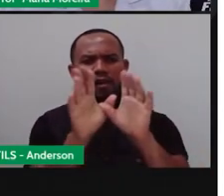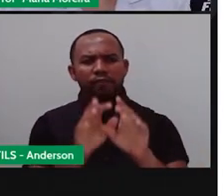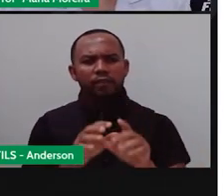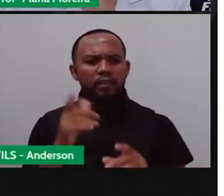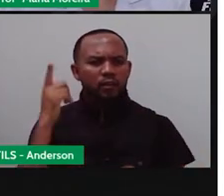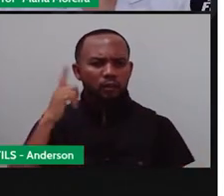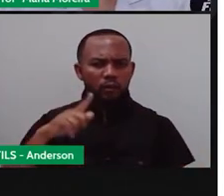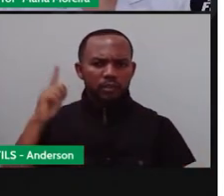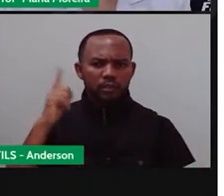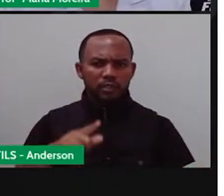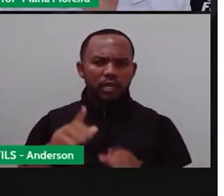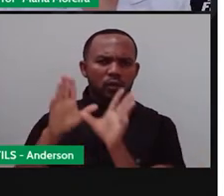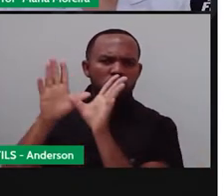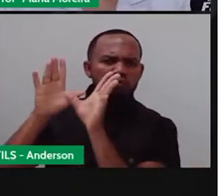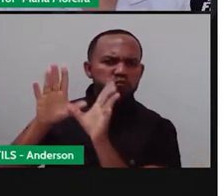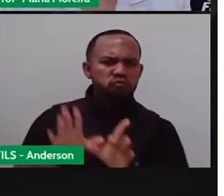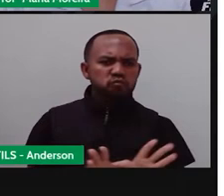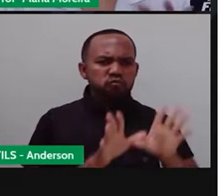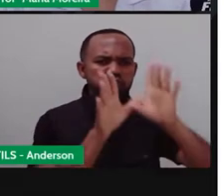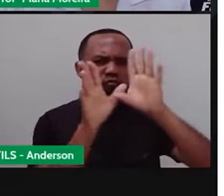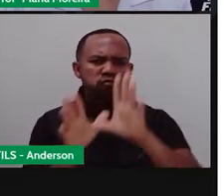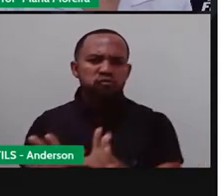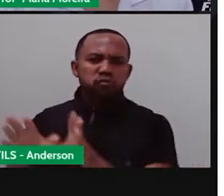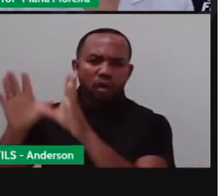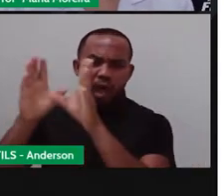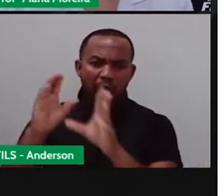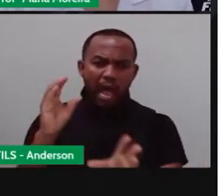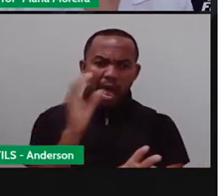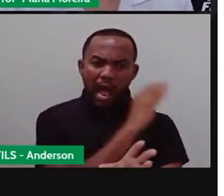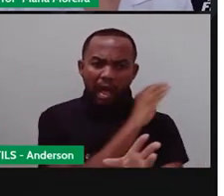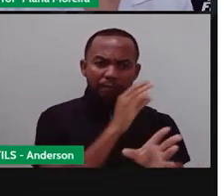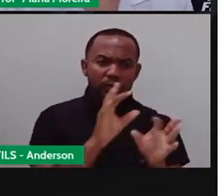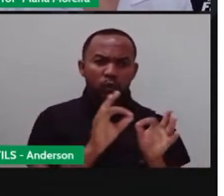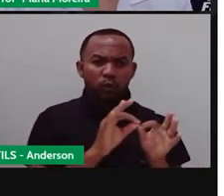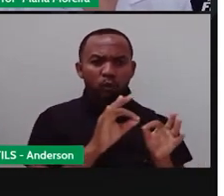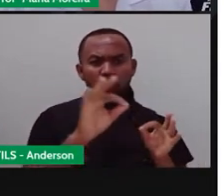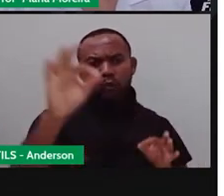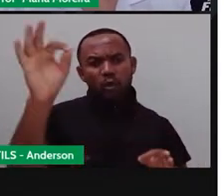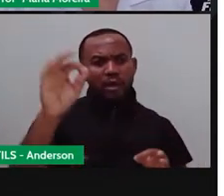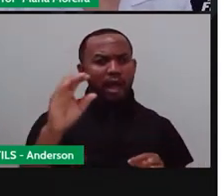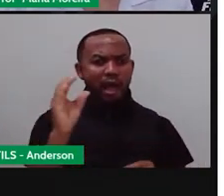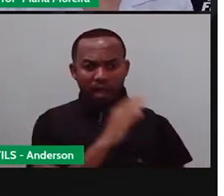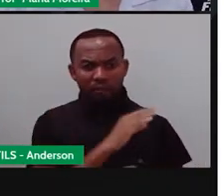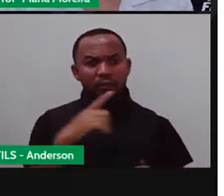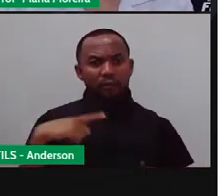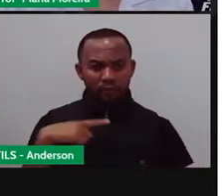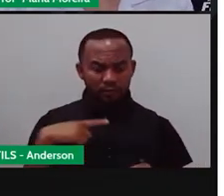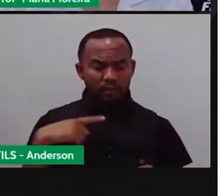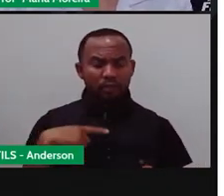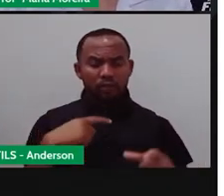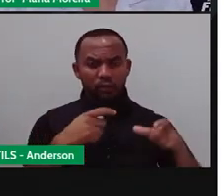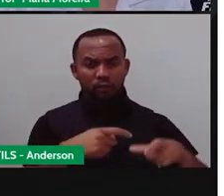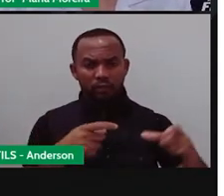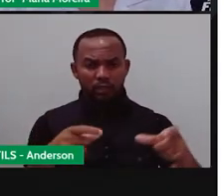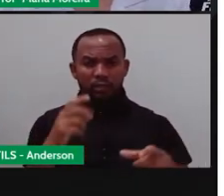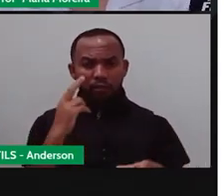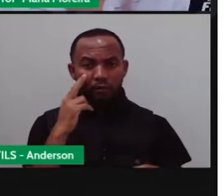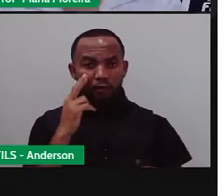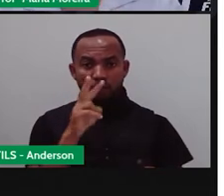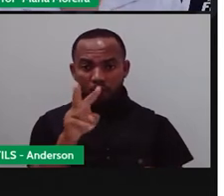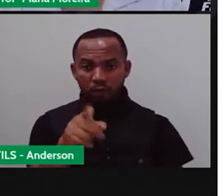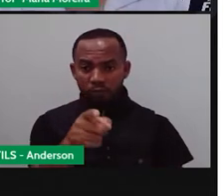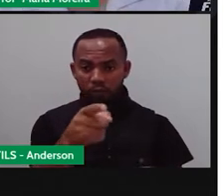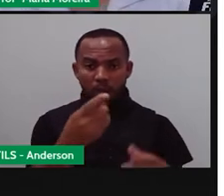voar, né? Alcançando aí alta velocidade e distâncias impressionantes. Olha o que ele fala aí,